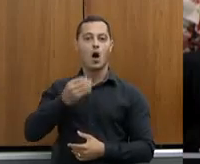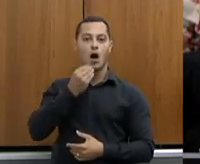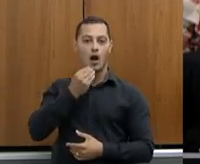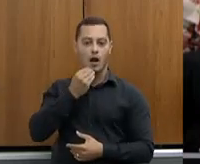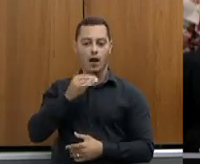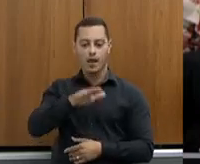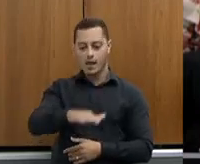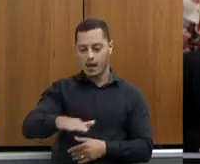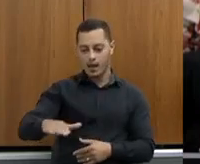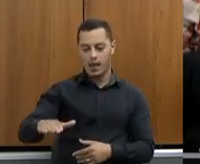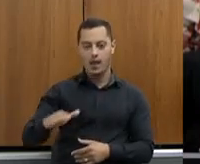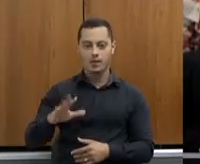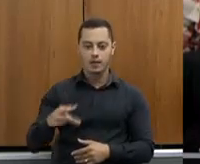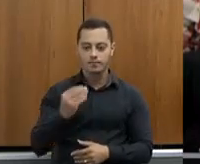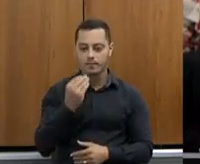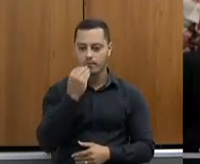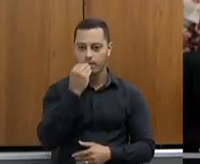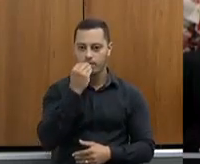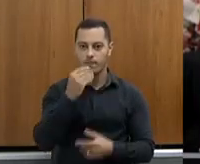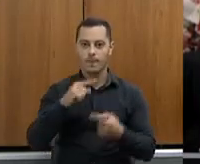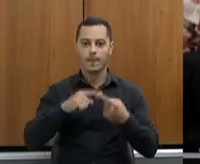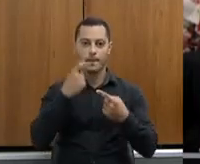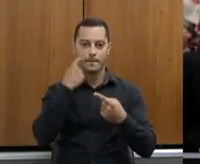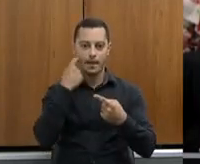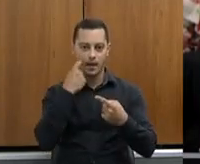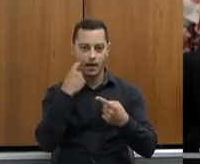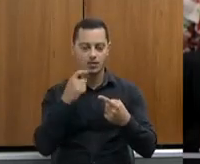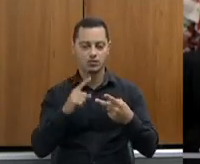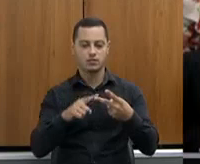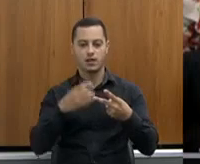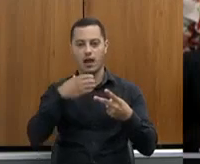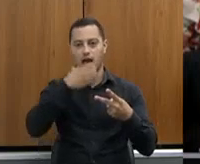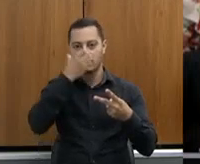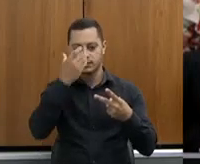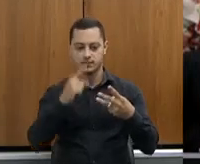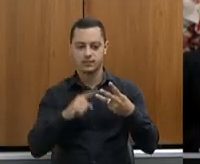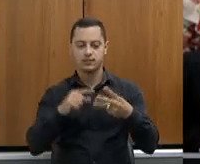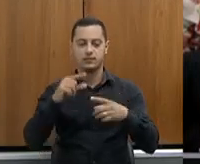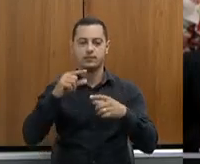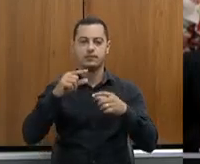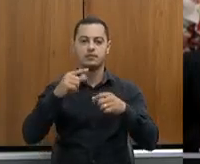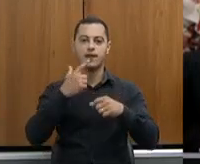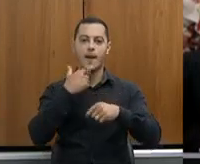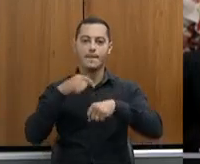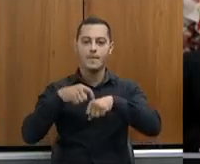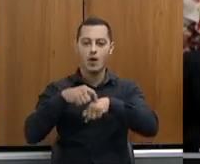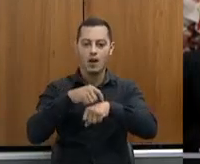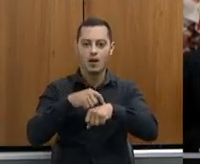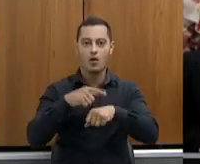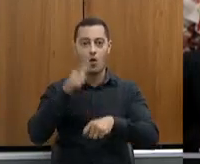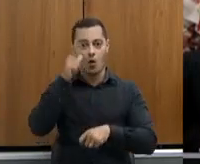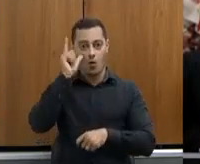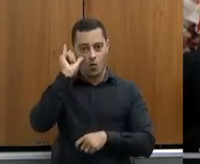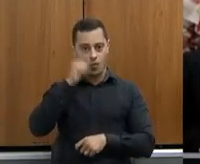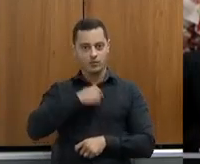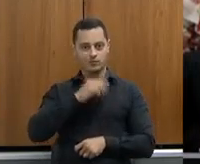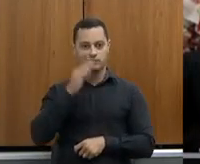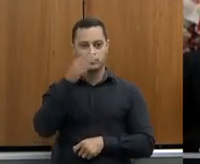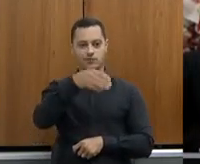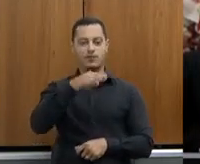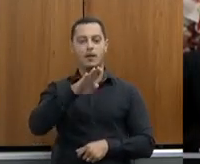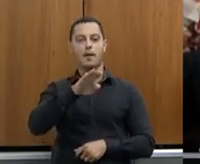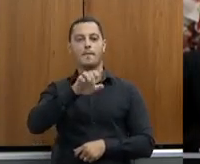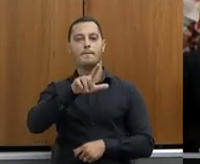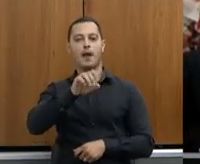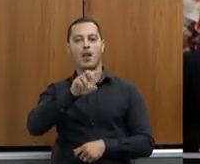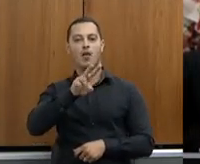provarem e comerem, provarem não, comerem, filé de tilápia, maçã, morango. Ontem eu estava em Belo Vale, as meninas de Itatiaio Sul falaram